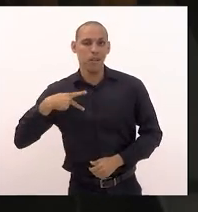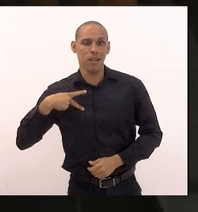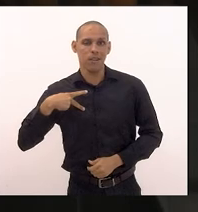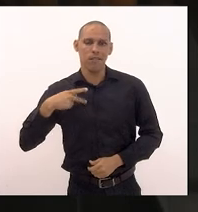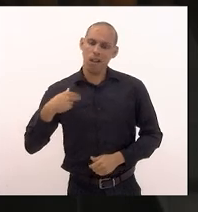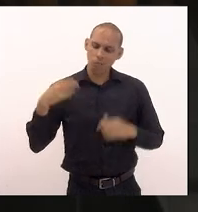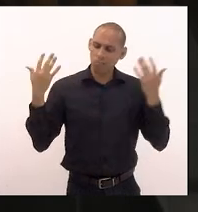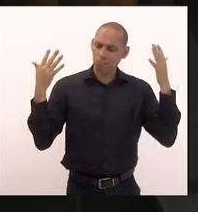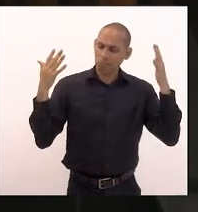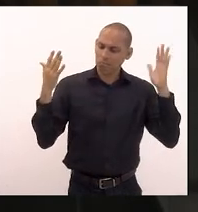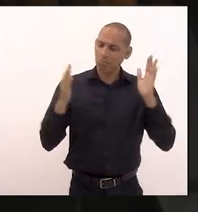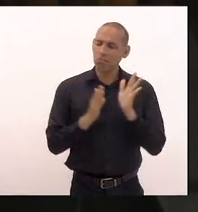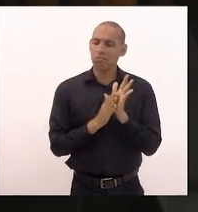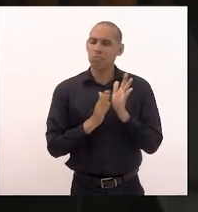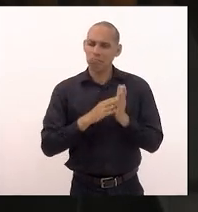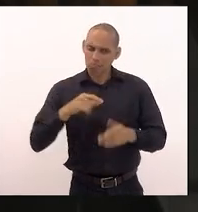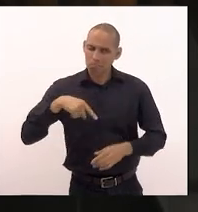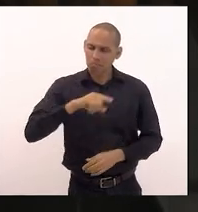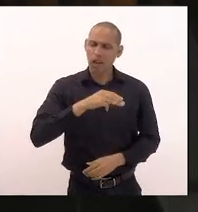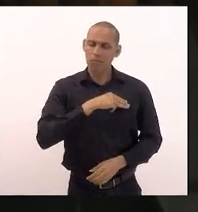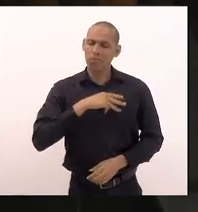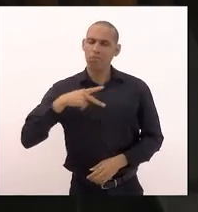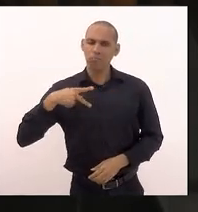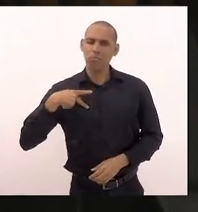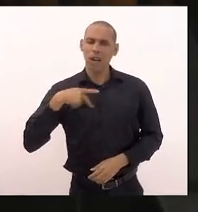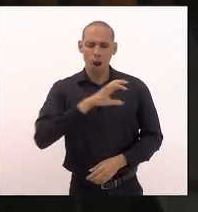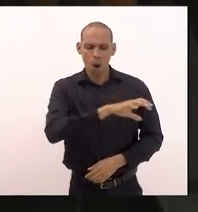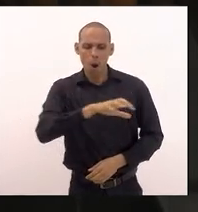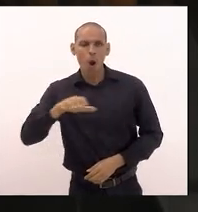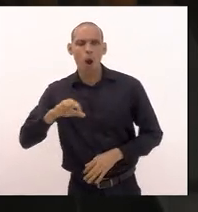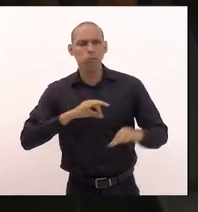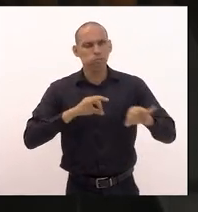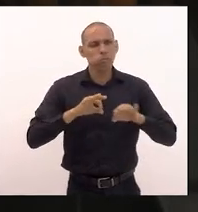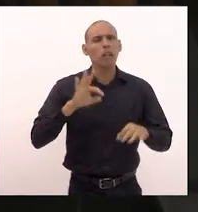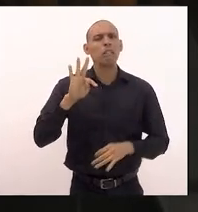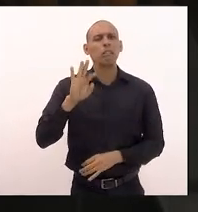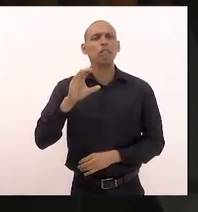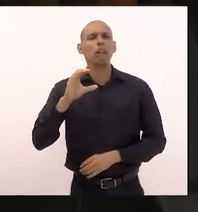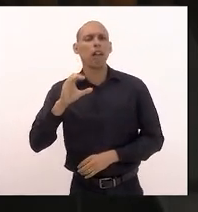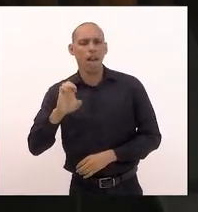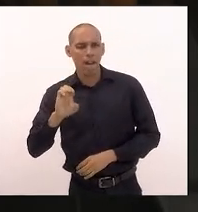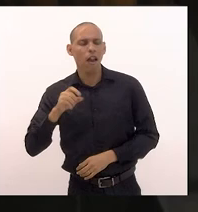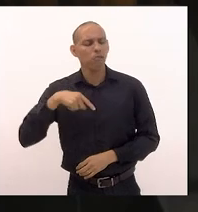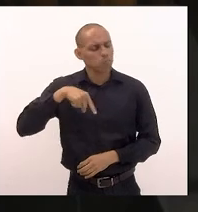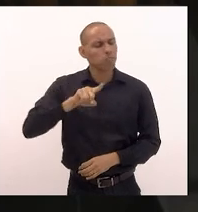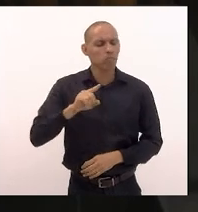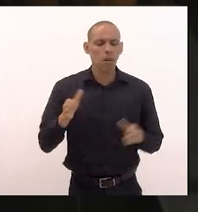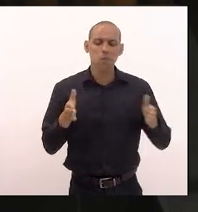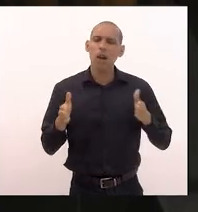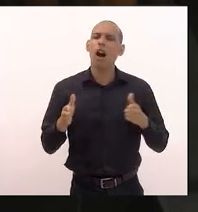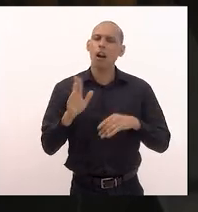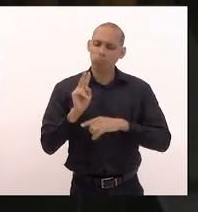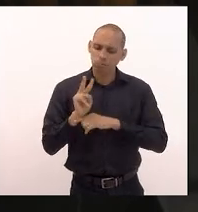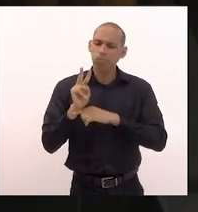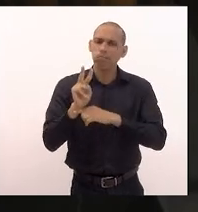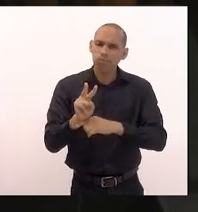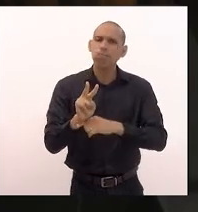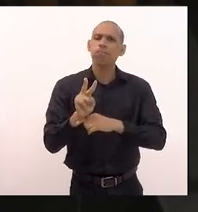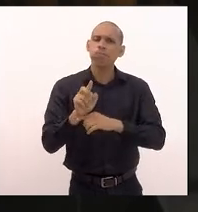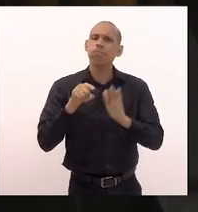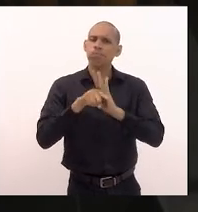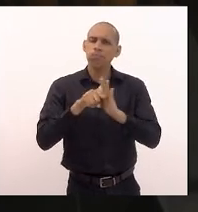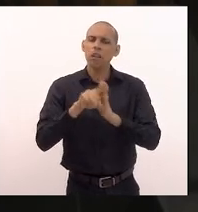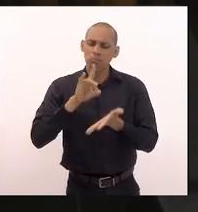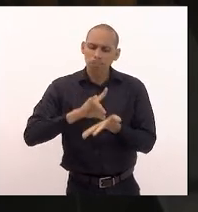aplaudo vamos ao ministério público vamos aos órgãos de controle vamos ao TCE vamos utilizar os nossos mandatos em prol de uma fiscalização